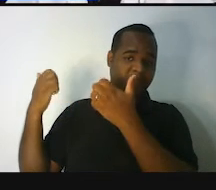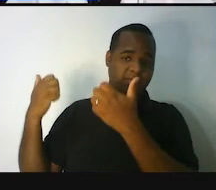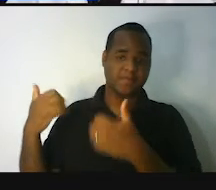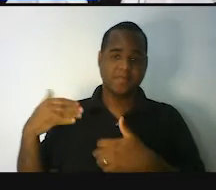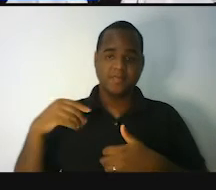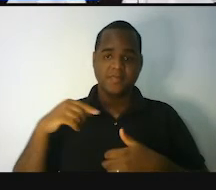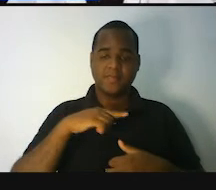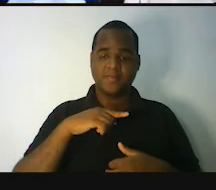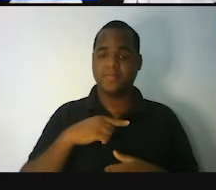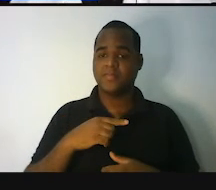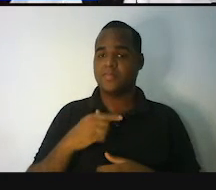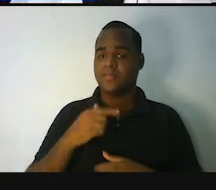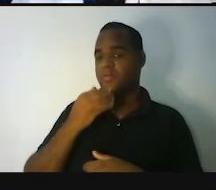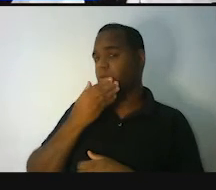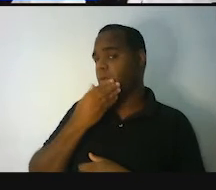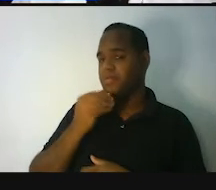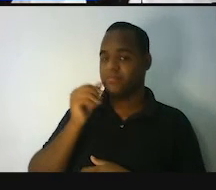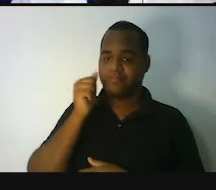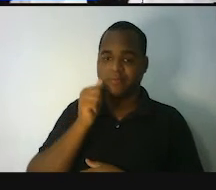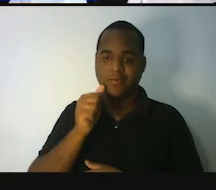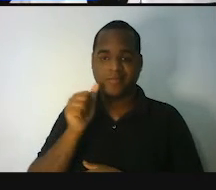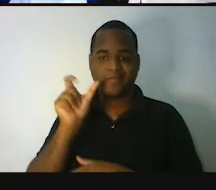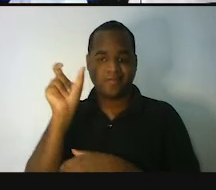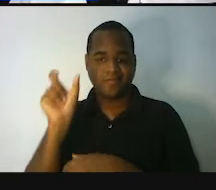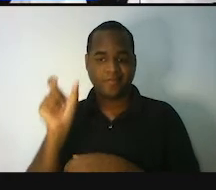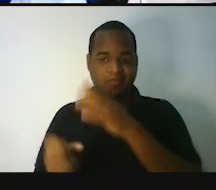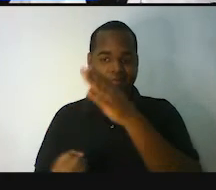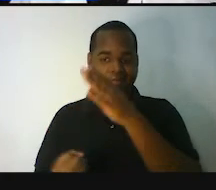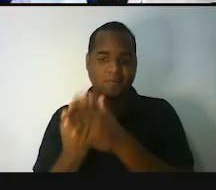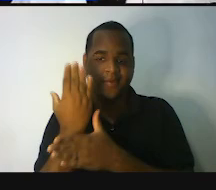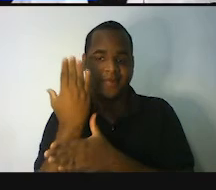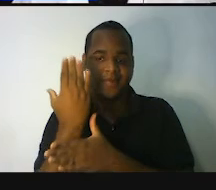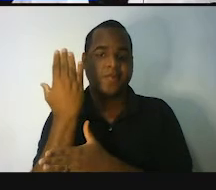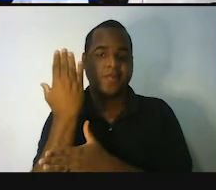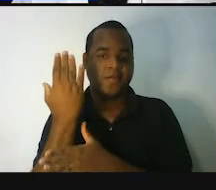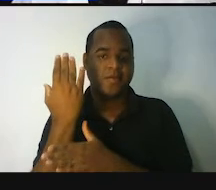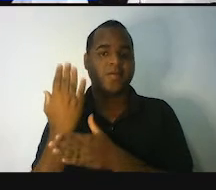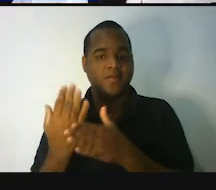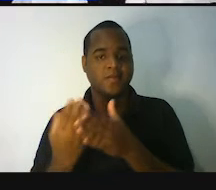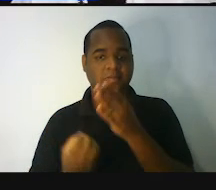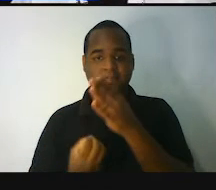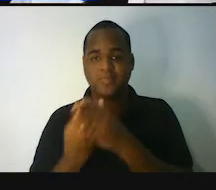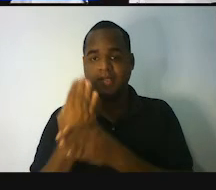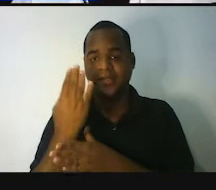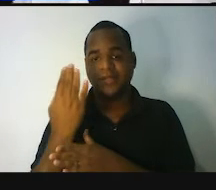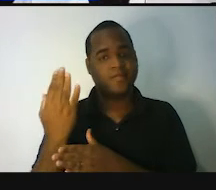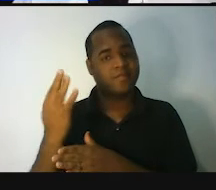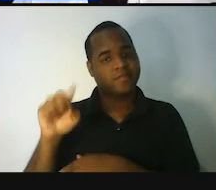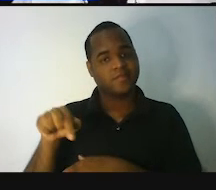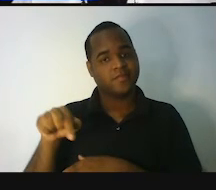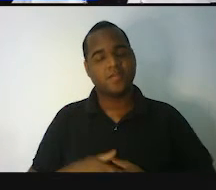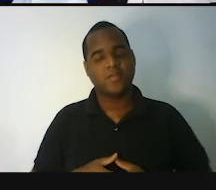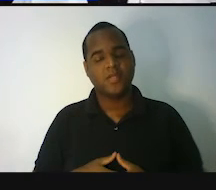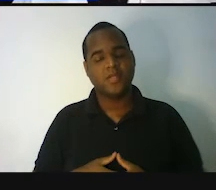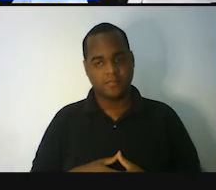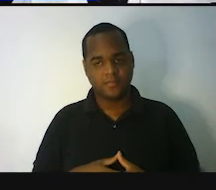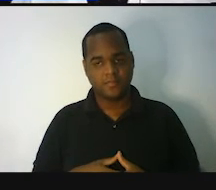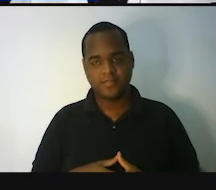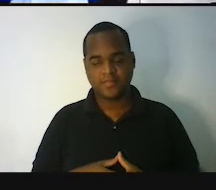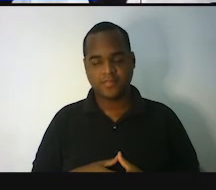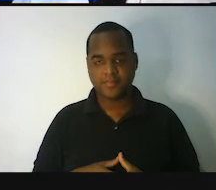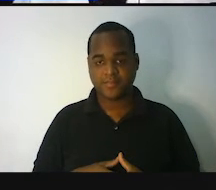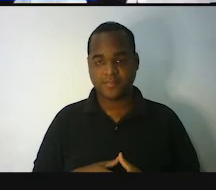Desde quando o ser humano passou a fazer parte desse planeta Terra. Pois é.